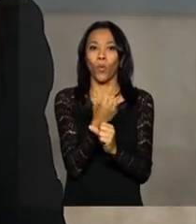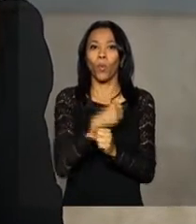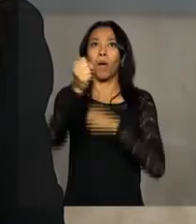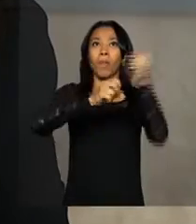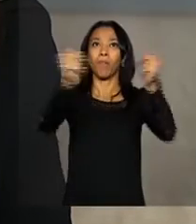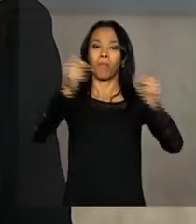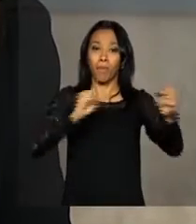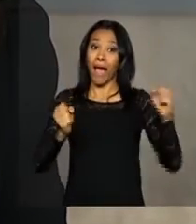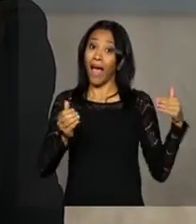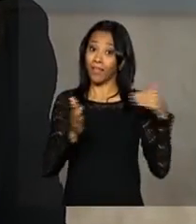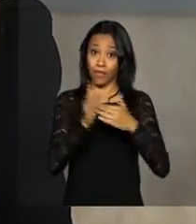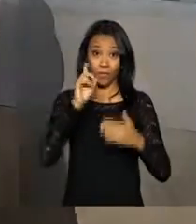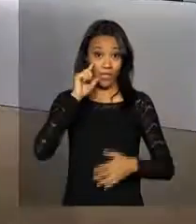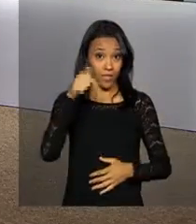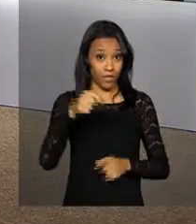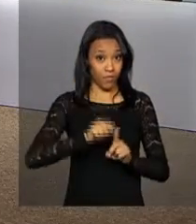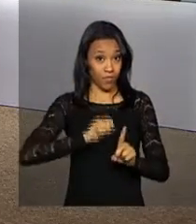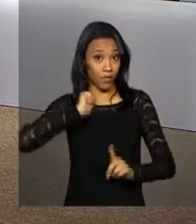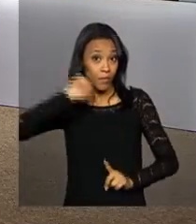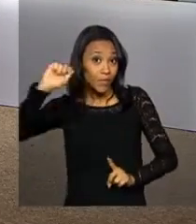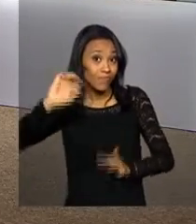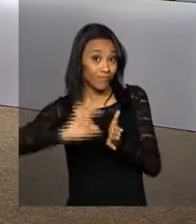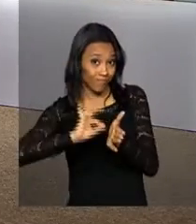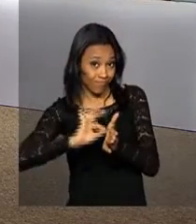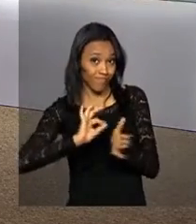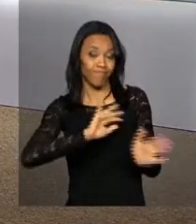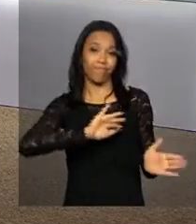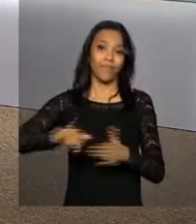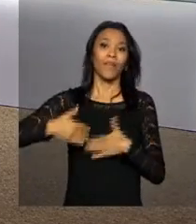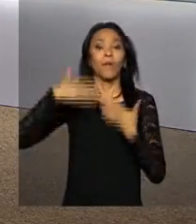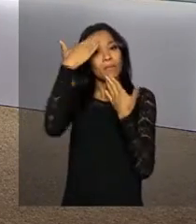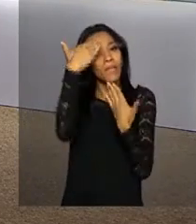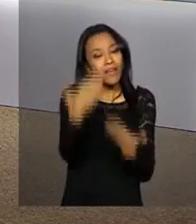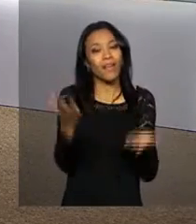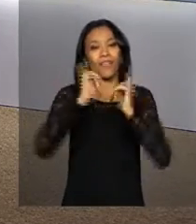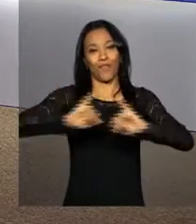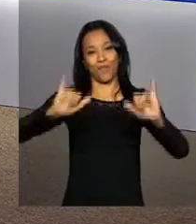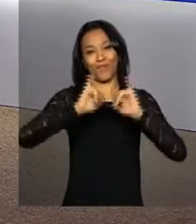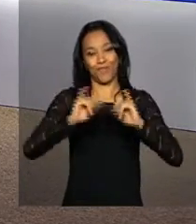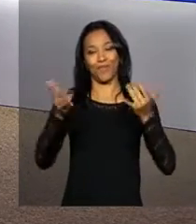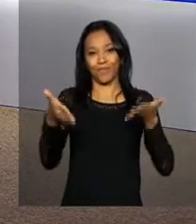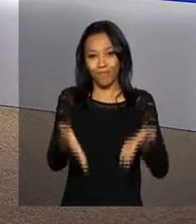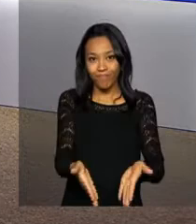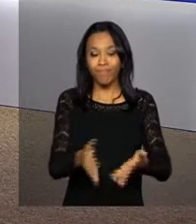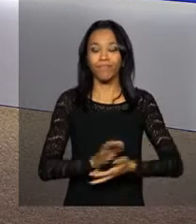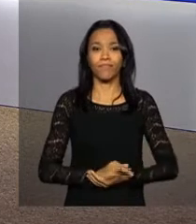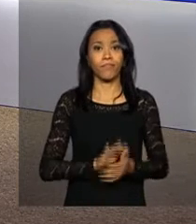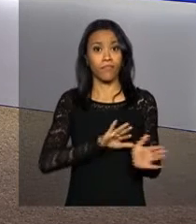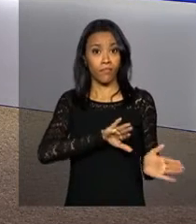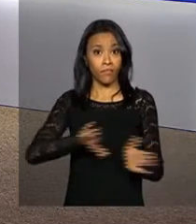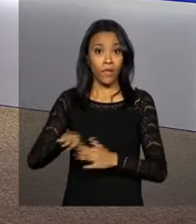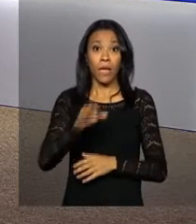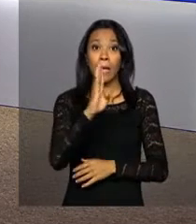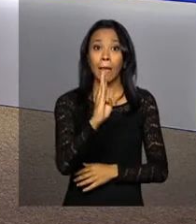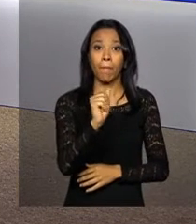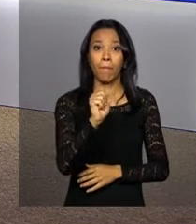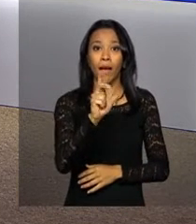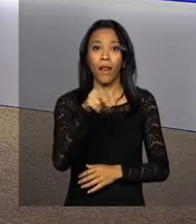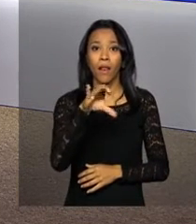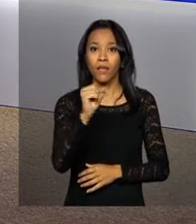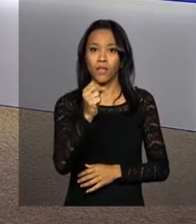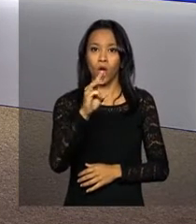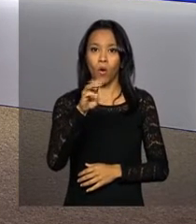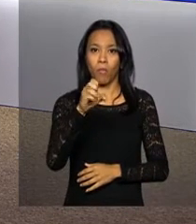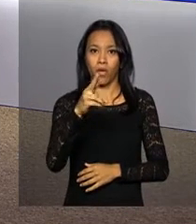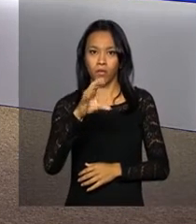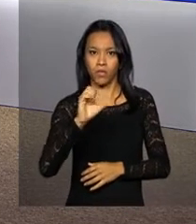7 de abril. Roberto? Muito obrigado, Paola de Horti, pelas informações ao vivo aqui. E a balança comercial registrou o